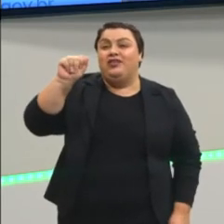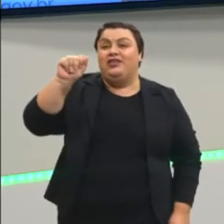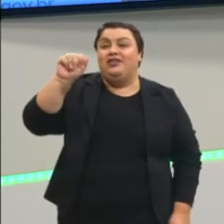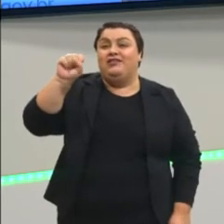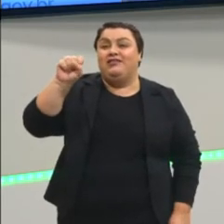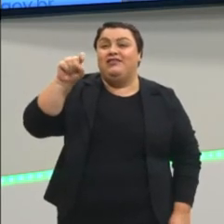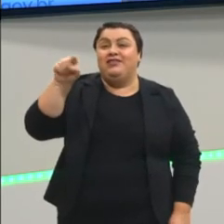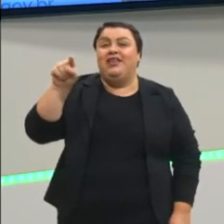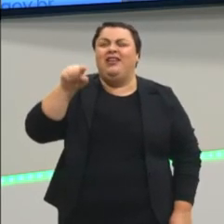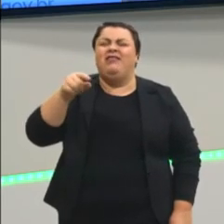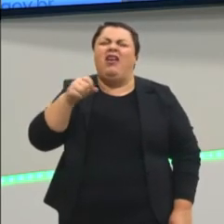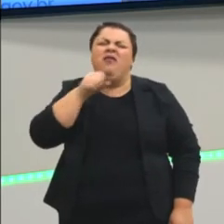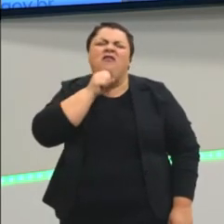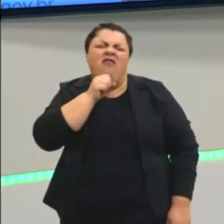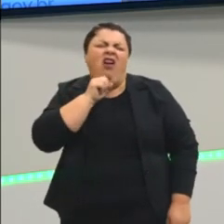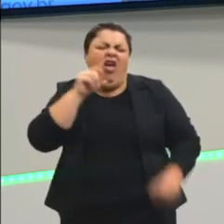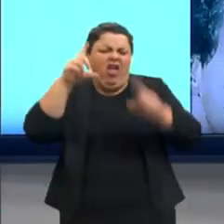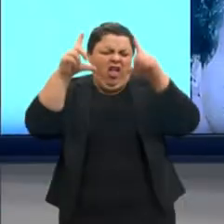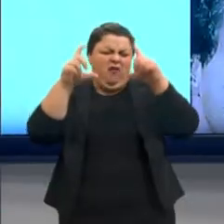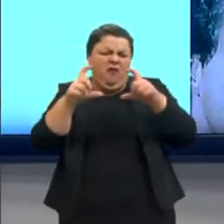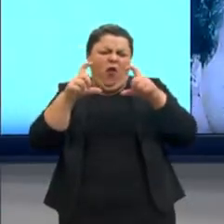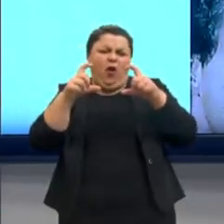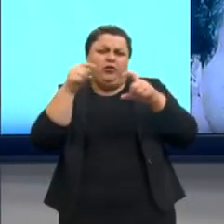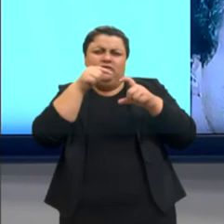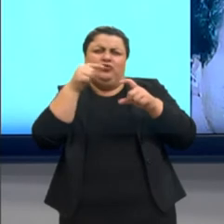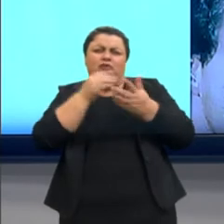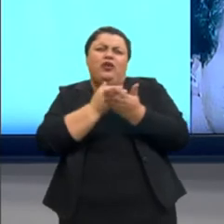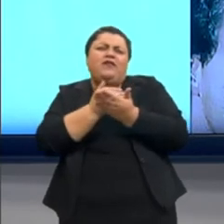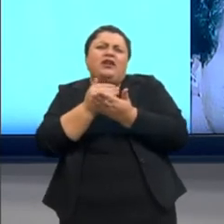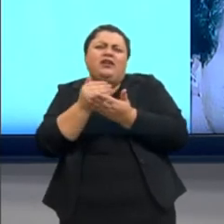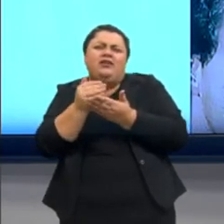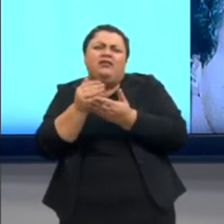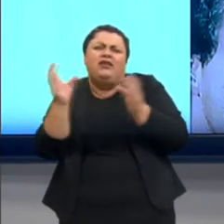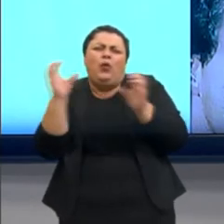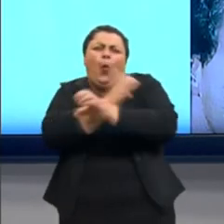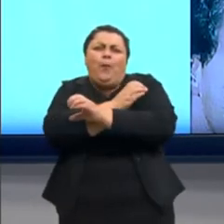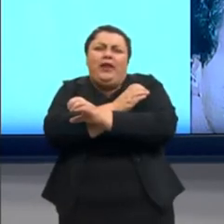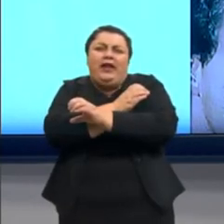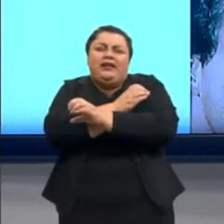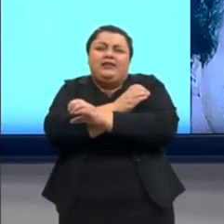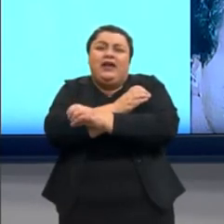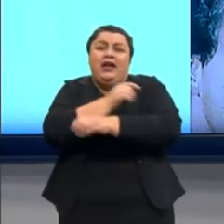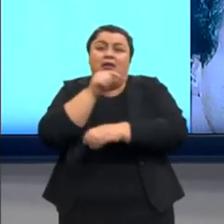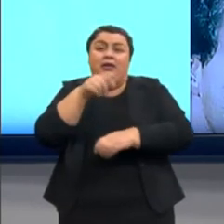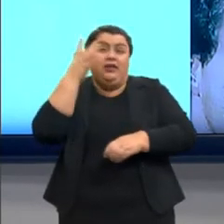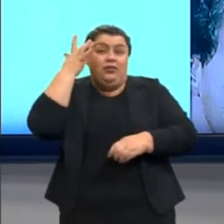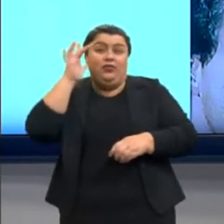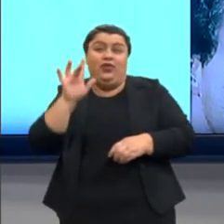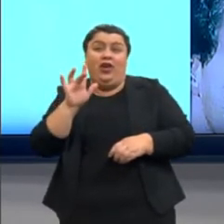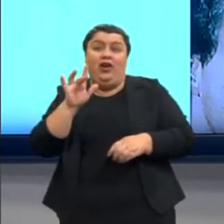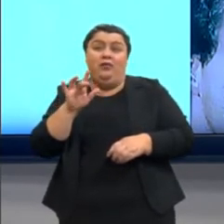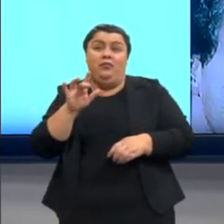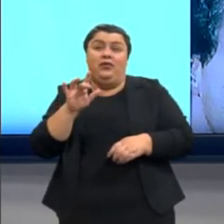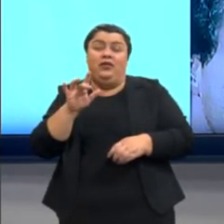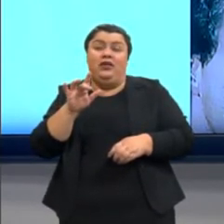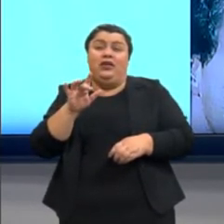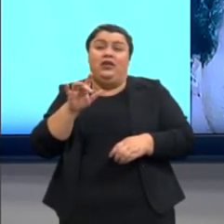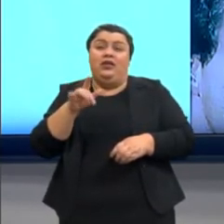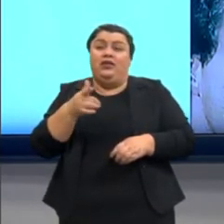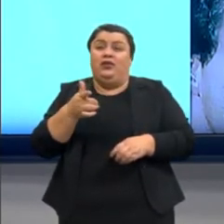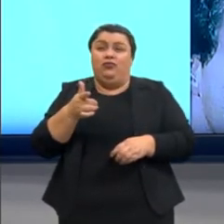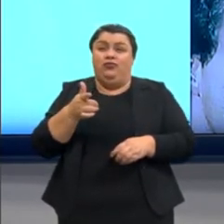Mais antiga, uma foto mais... de quando a banda estava completa. Para quem não sabe, esse daqui do cantinho é o Nando Reis.